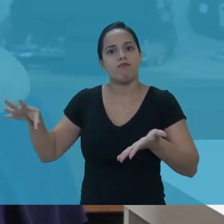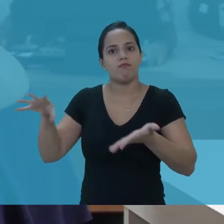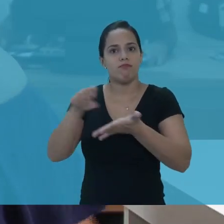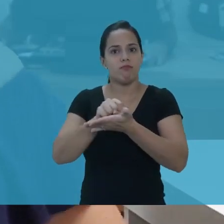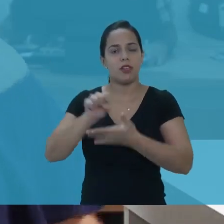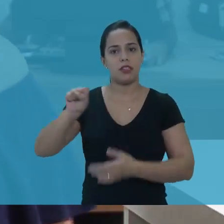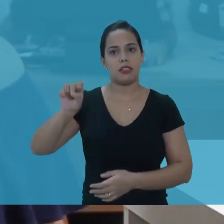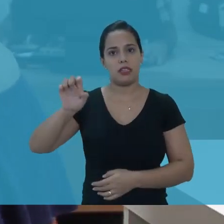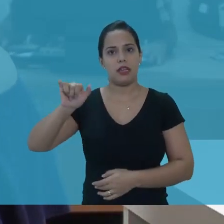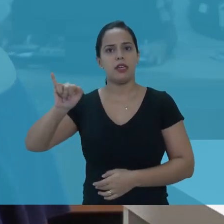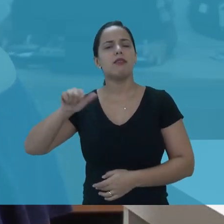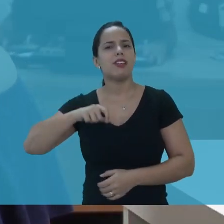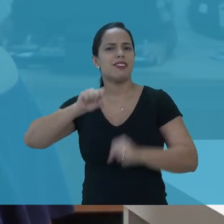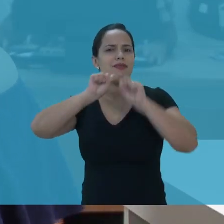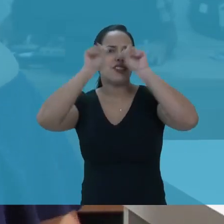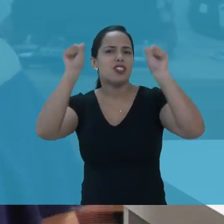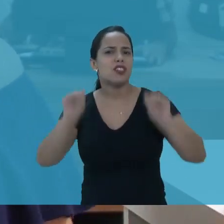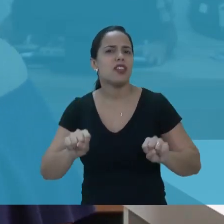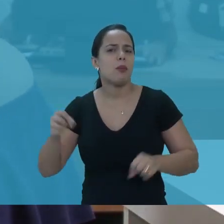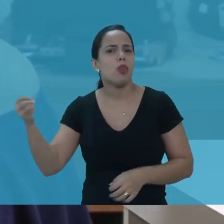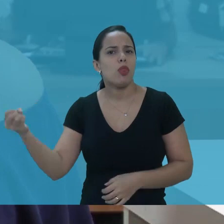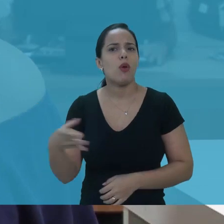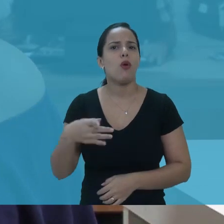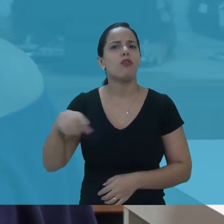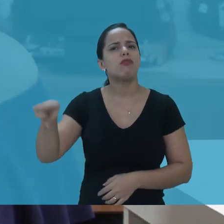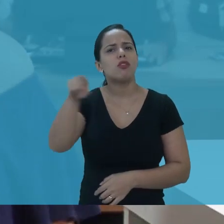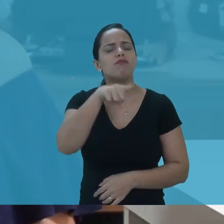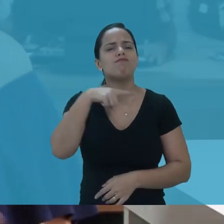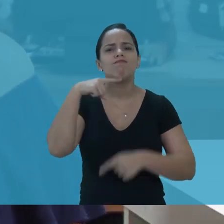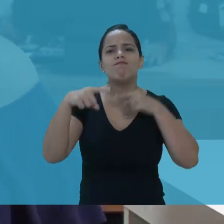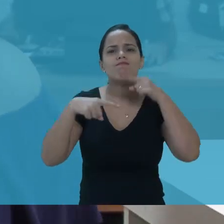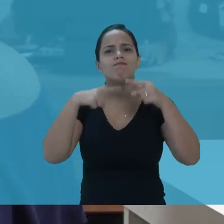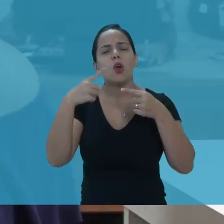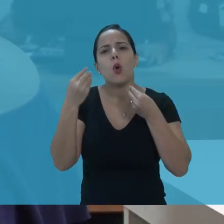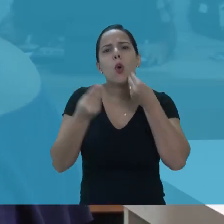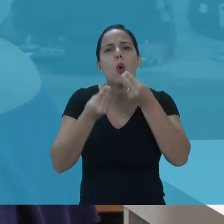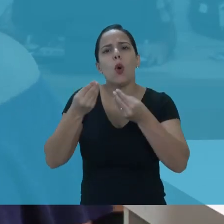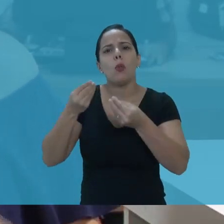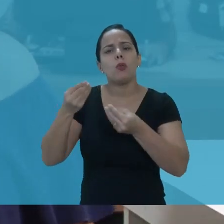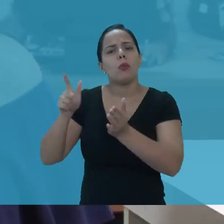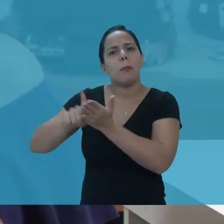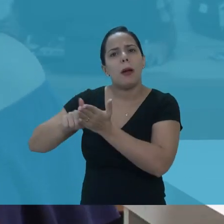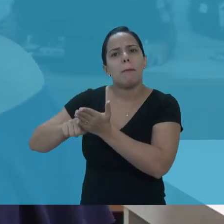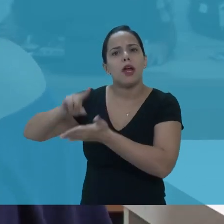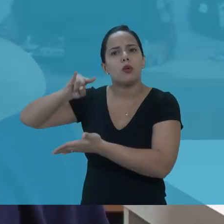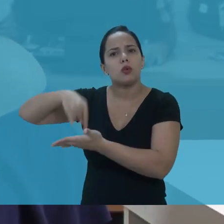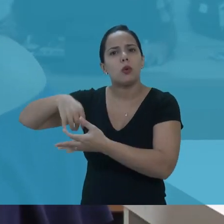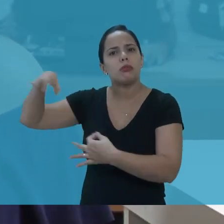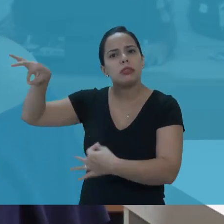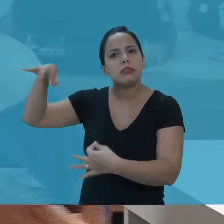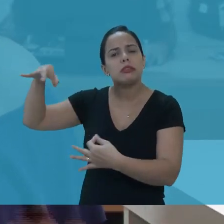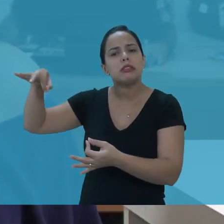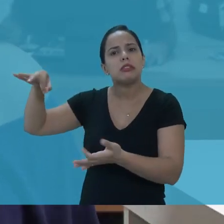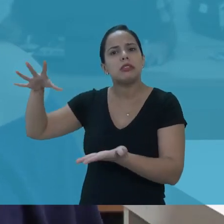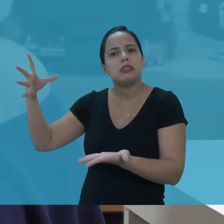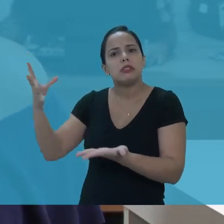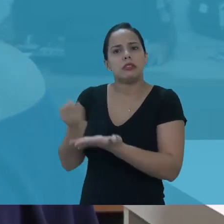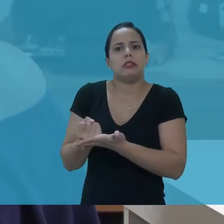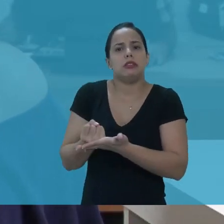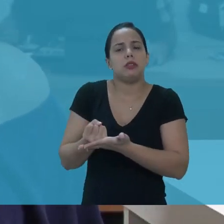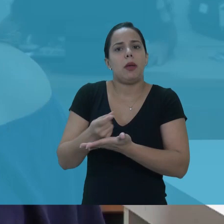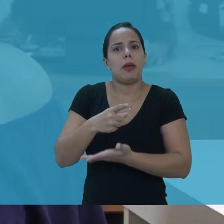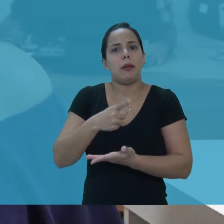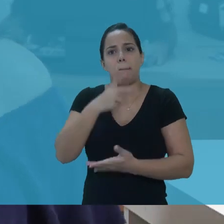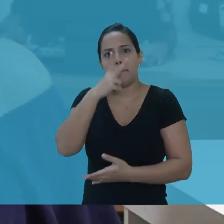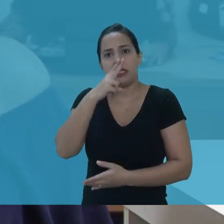meio do SEI. Como toda novidade, o sistema gera dúvidas. E uma muito frequente é como adicionar um documento físico num